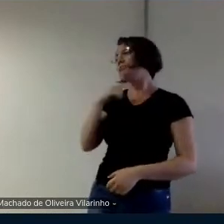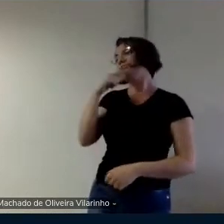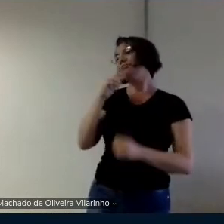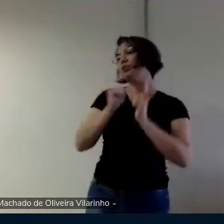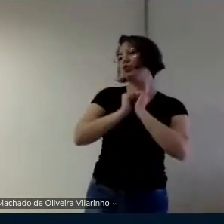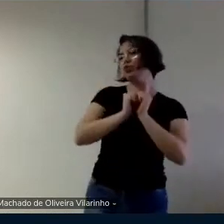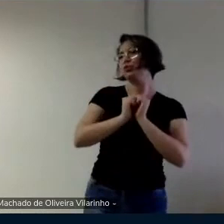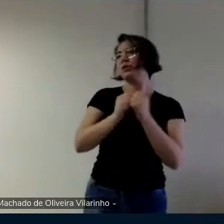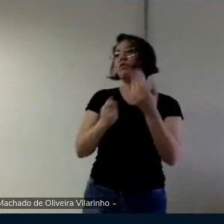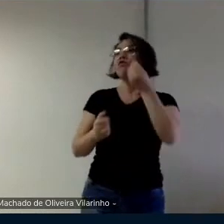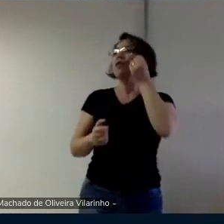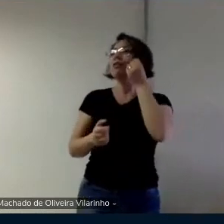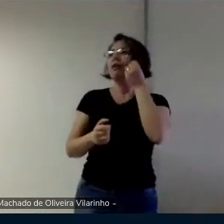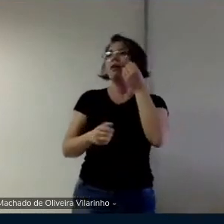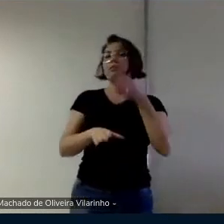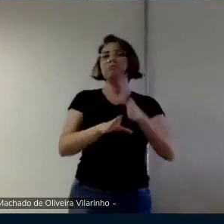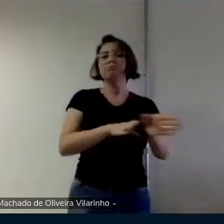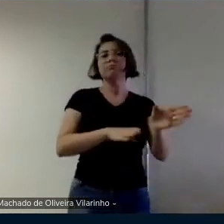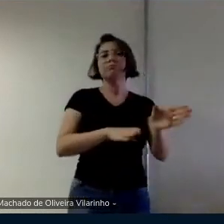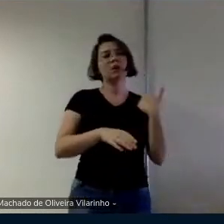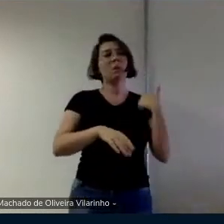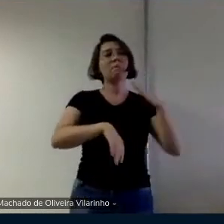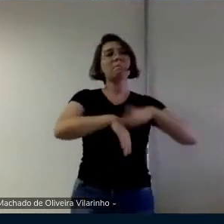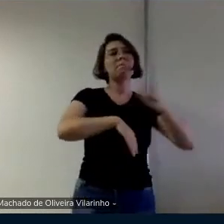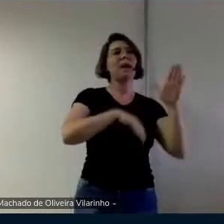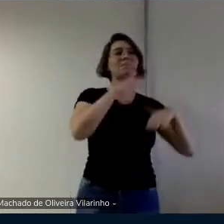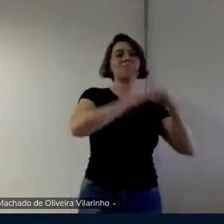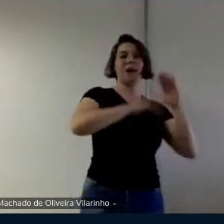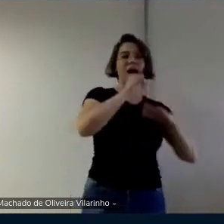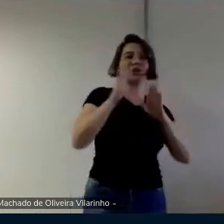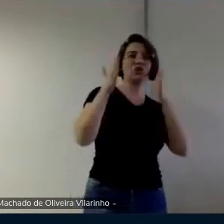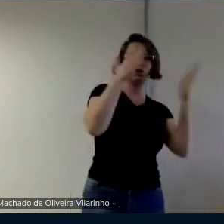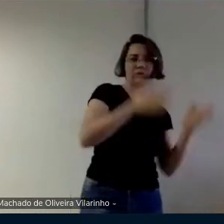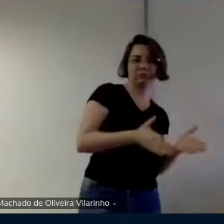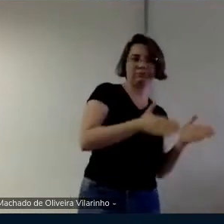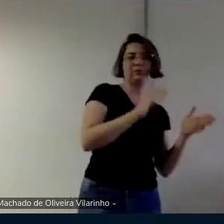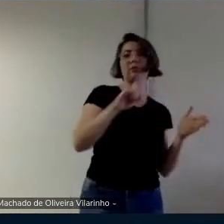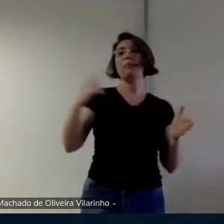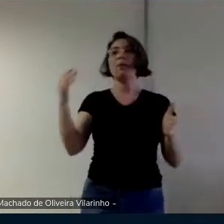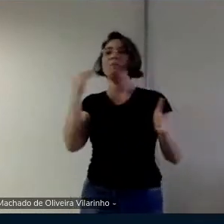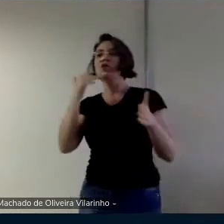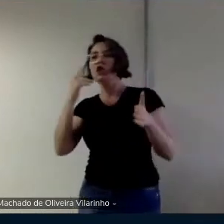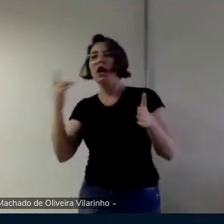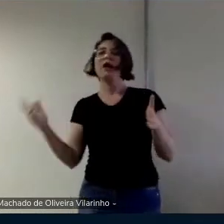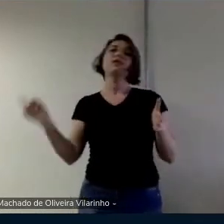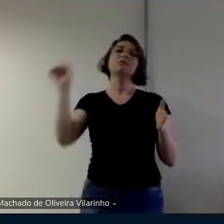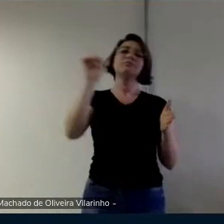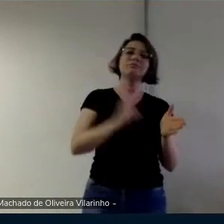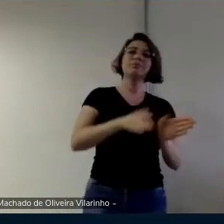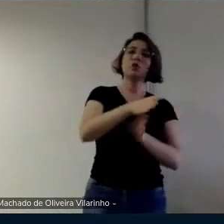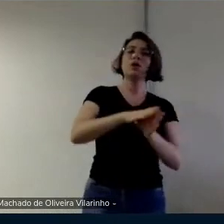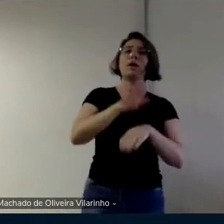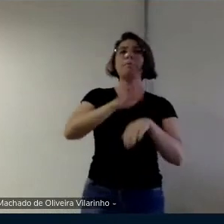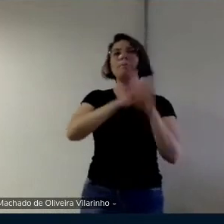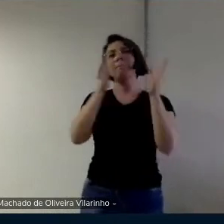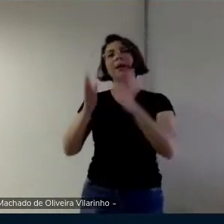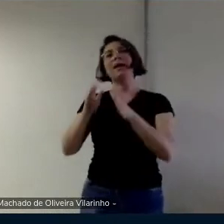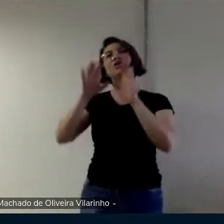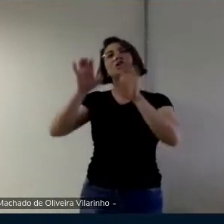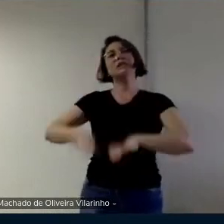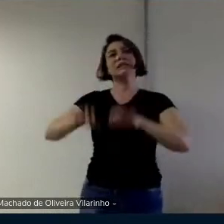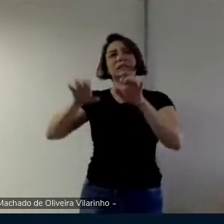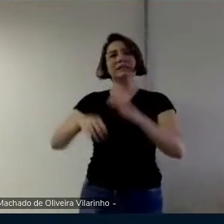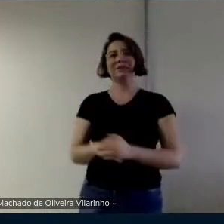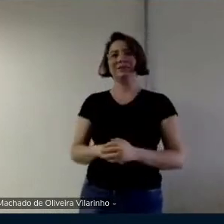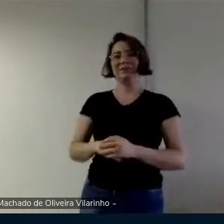tentar fazer a parte mais prática da coisa e depois a Michelle a gente fez meio que algo invertido porque quando a Michelle pegou ela disse o